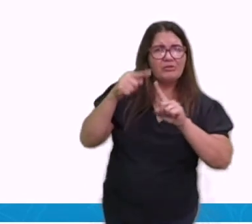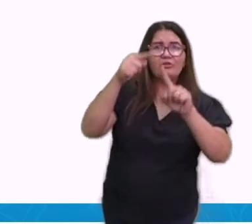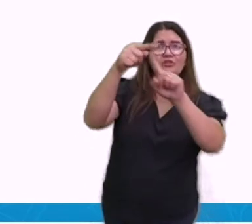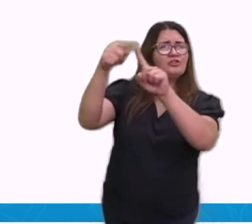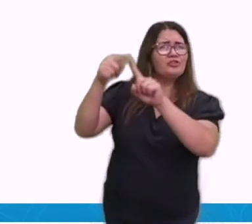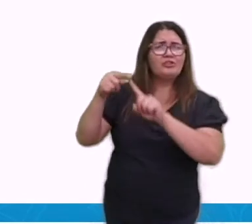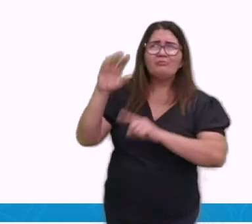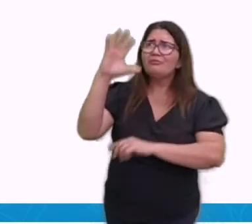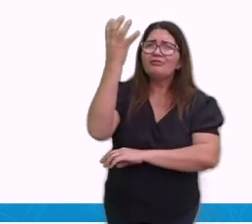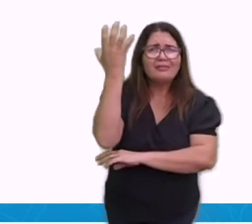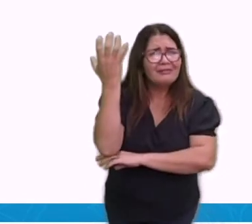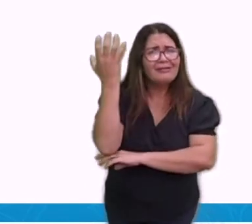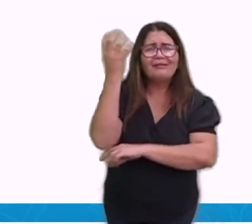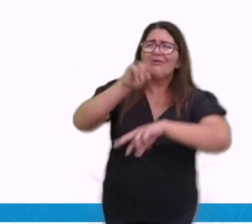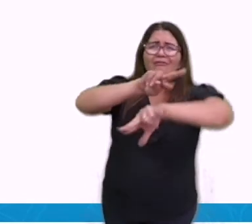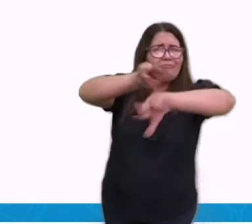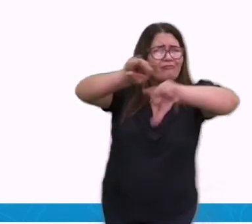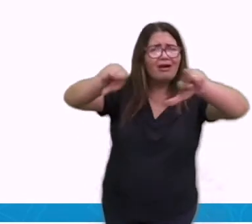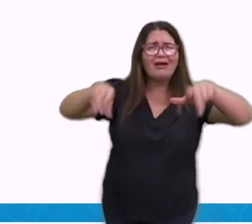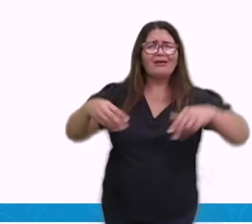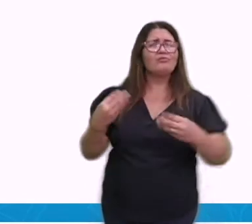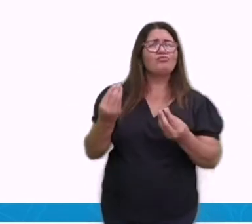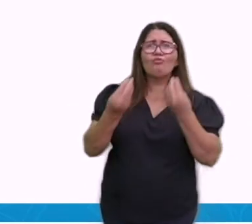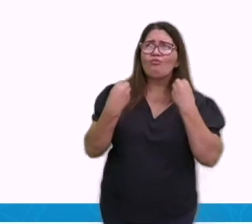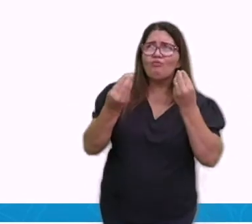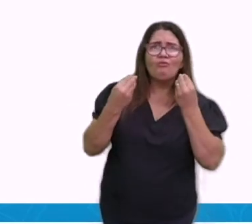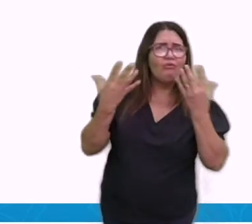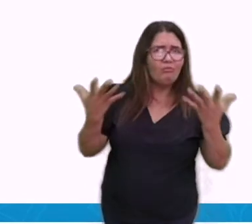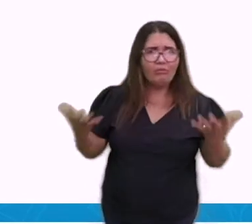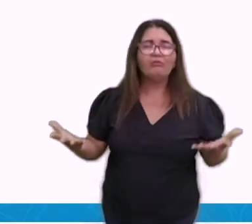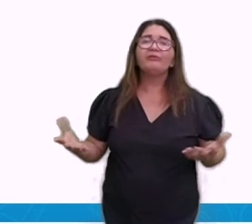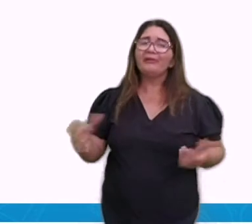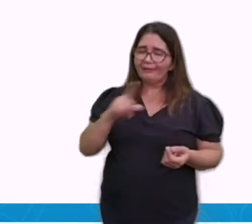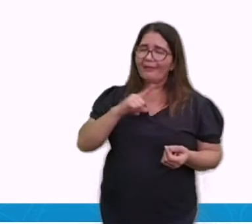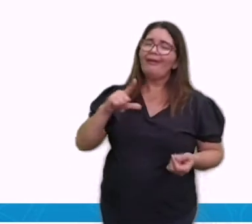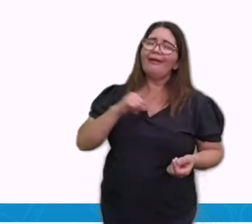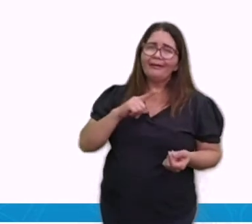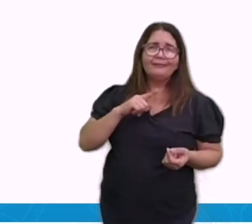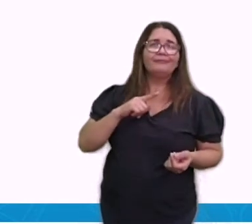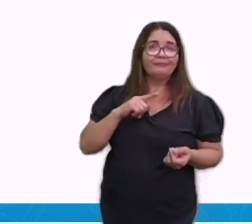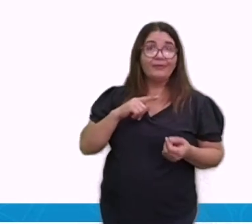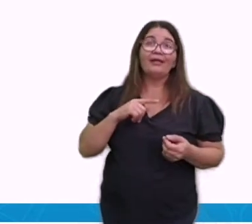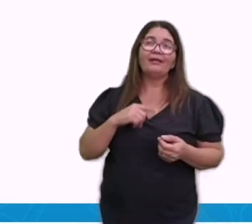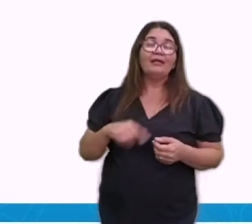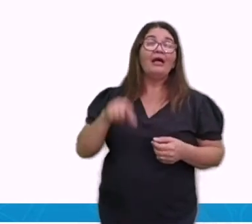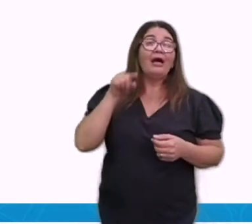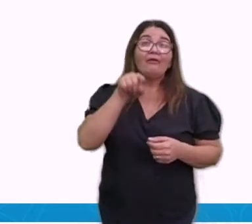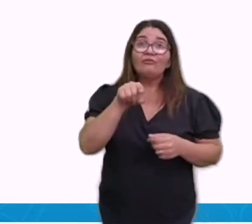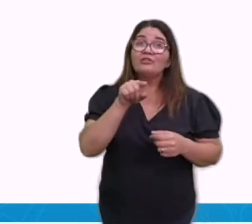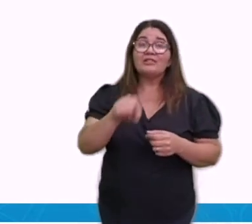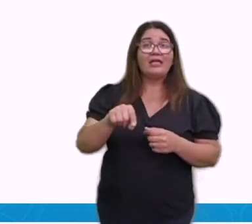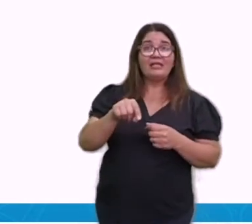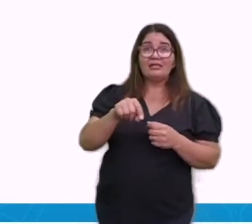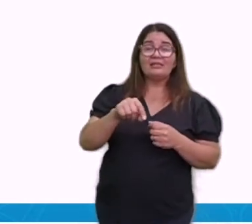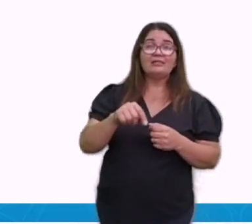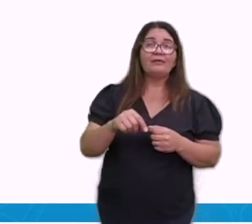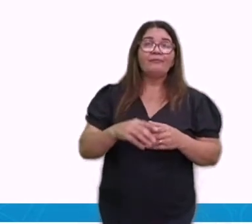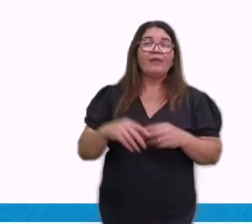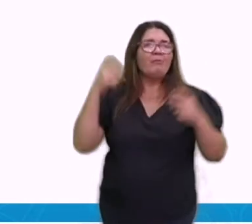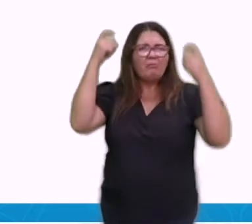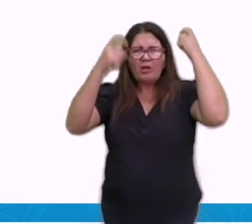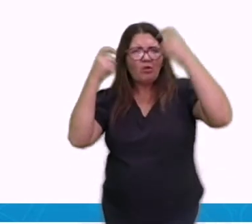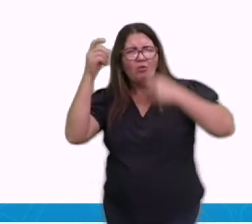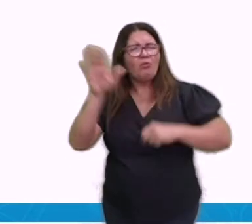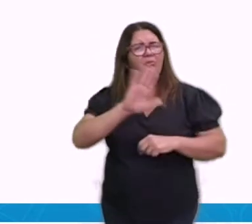tipos de clima? Sim. Podem ter vários tipos de clima naquela região. Não se preocupem. Porque a região, em